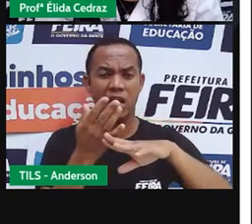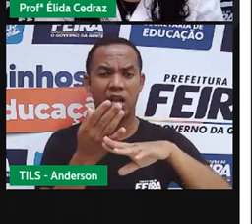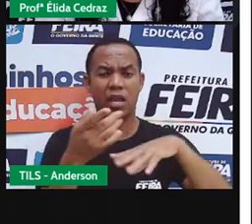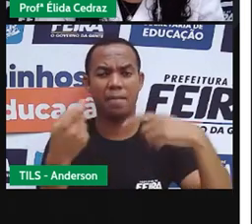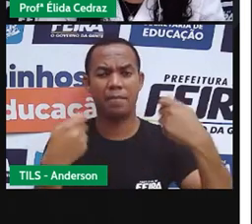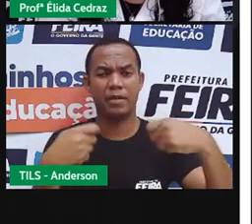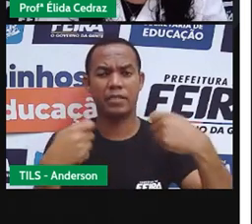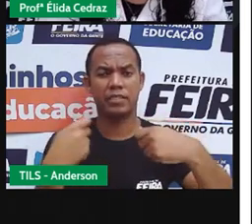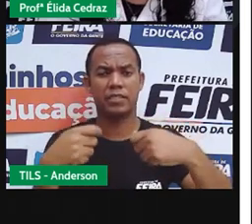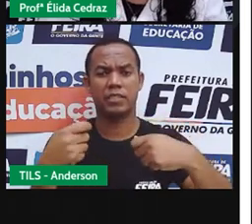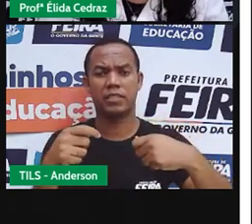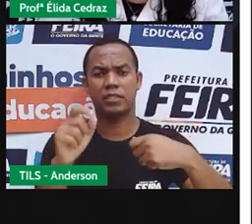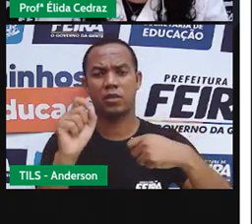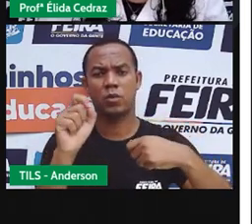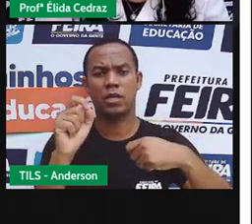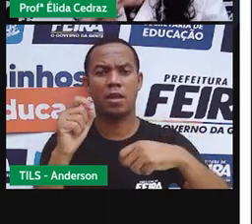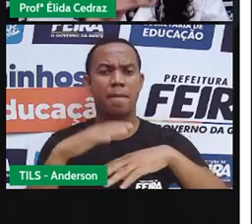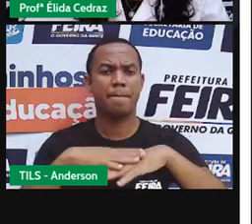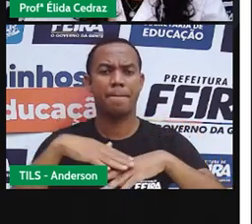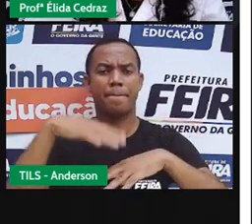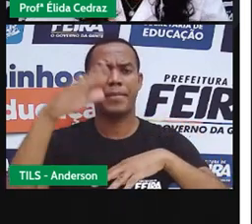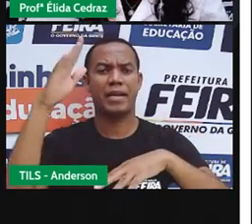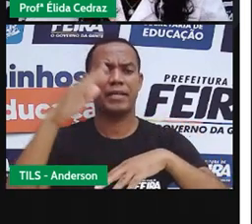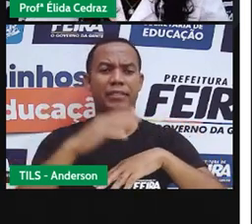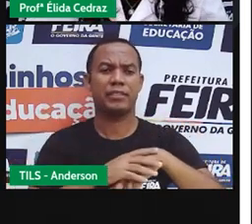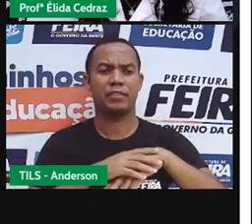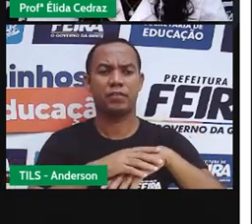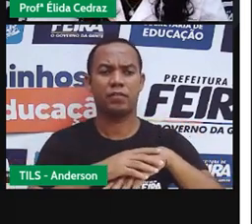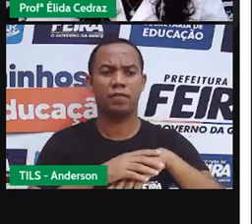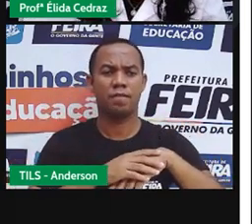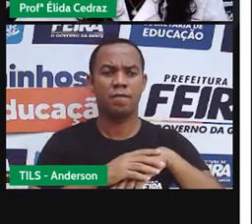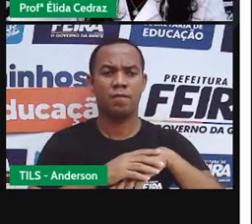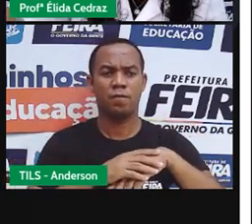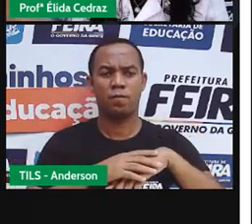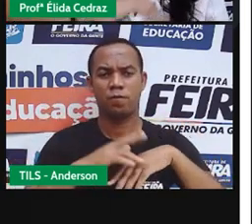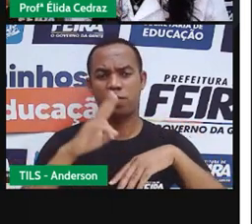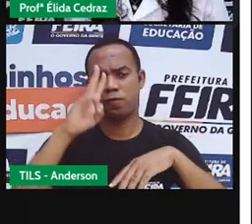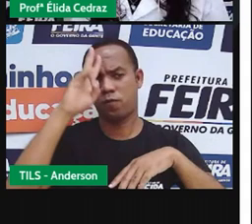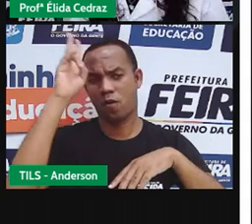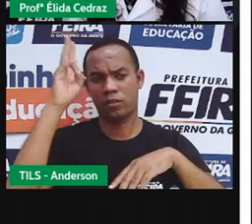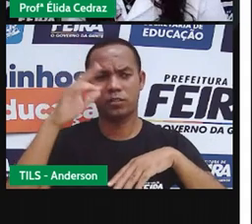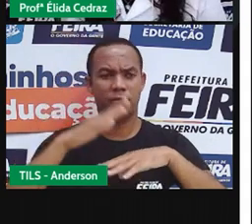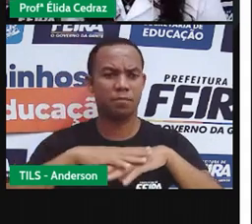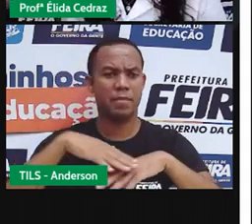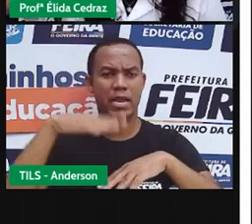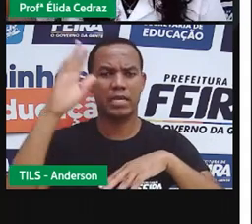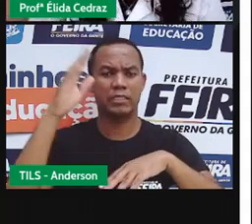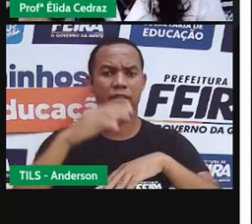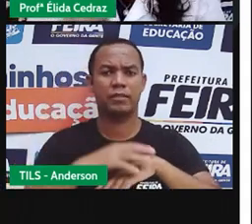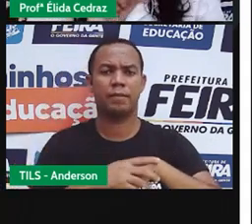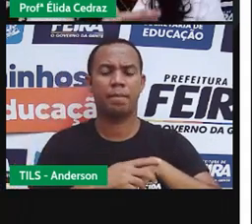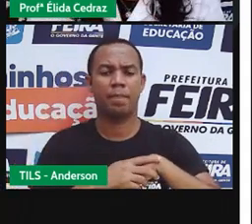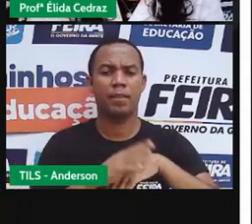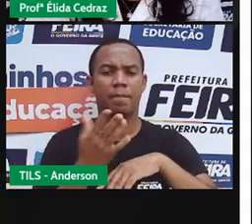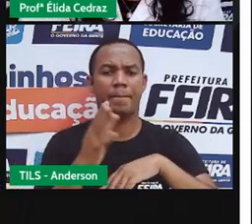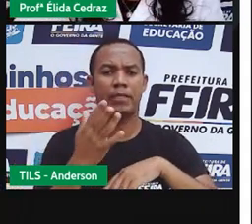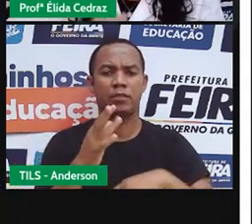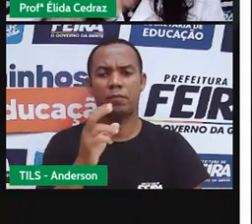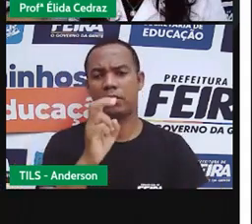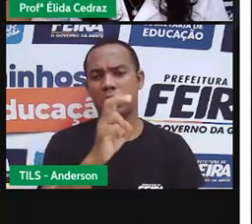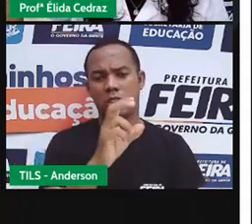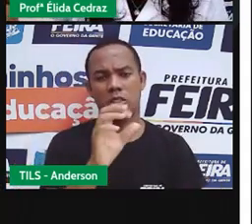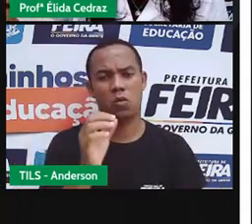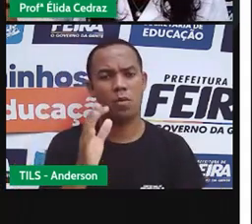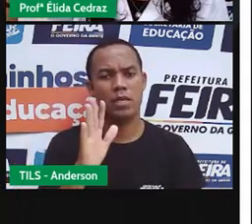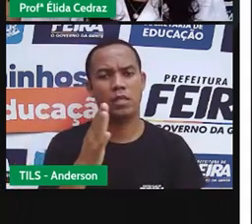bem branca, e as pessoas albinas, eles têm que usar um fator de filtro solar muito grande, de 50,